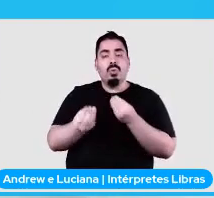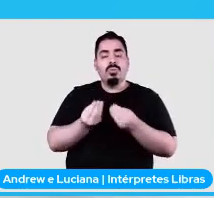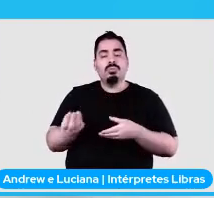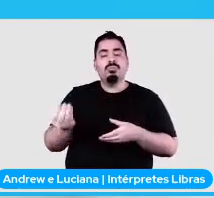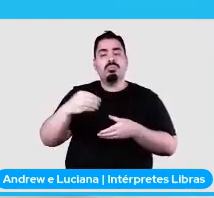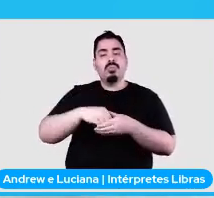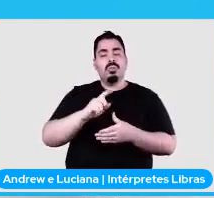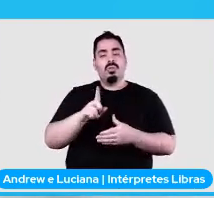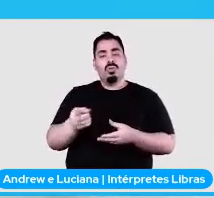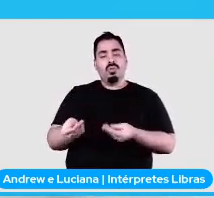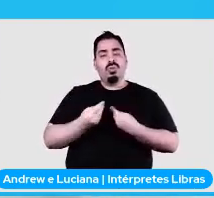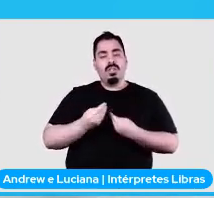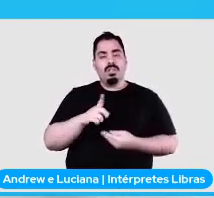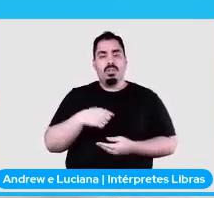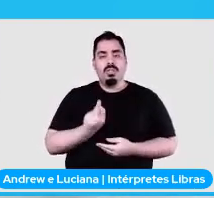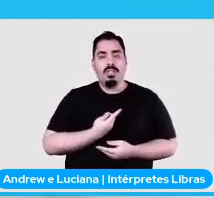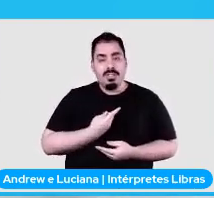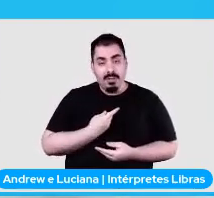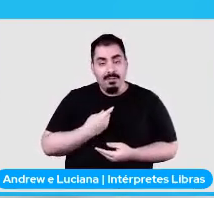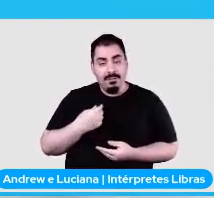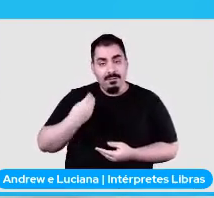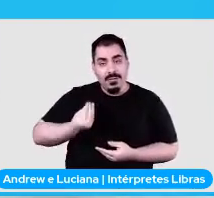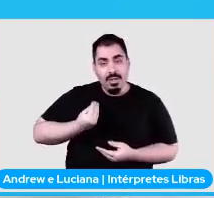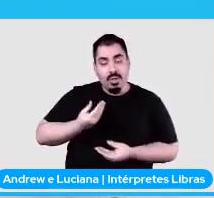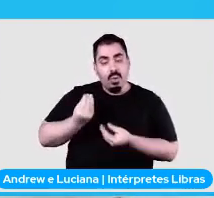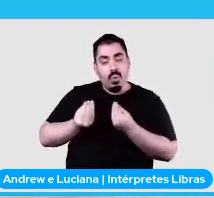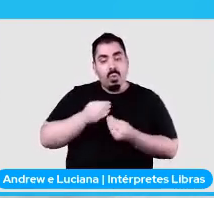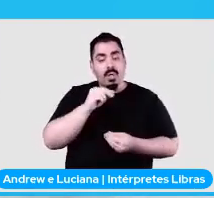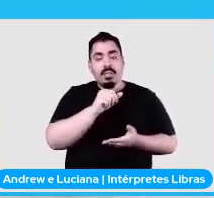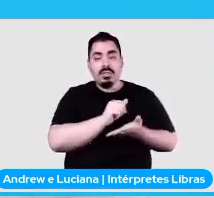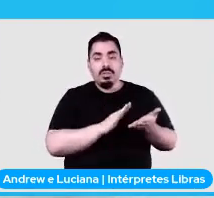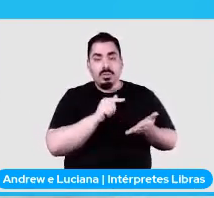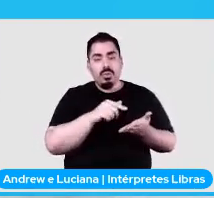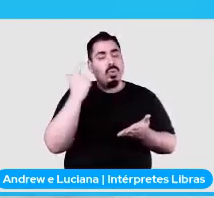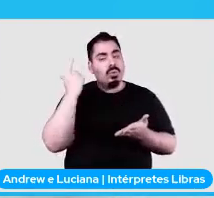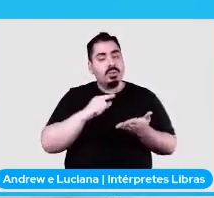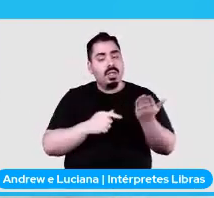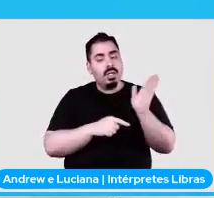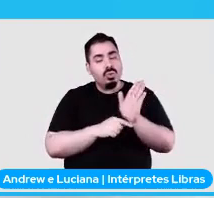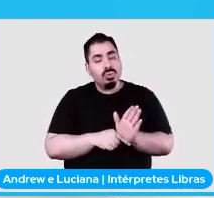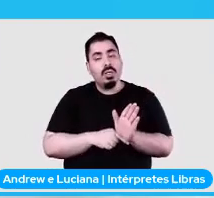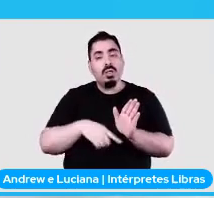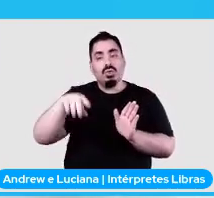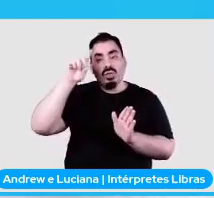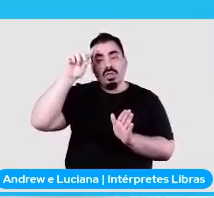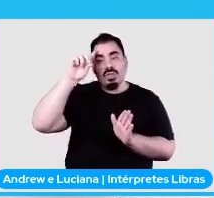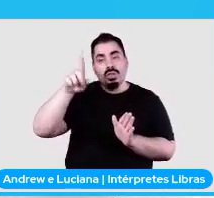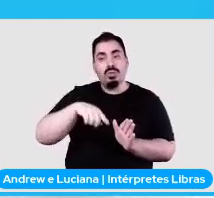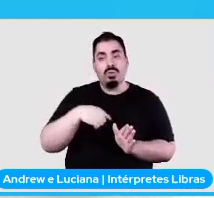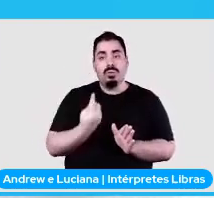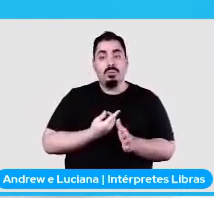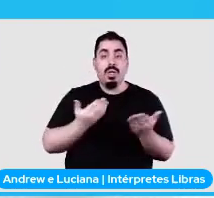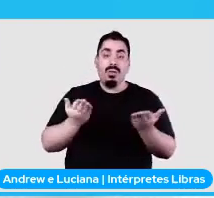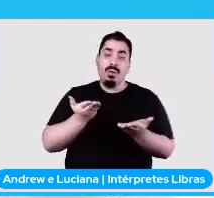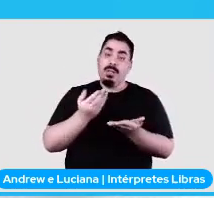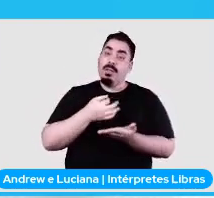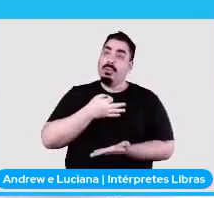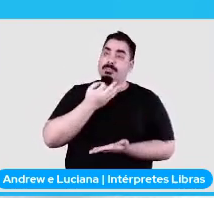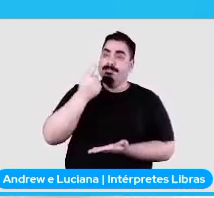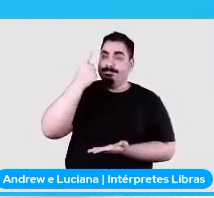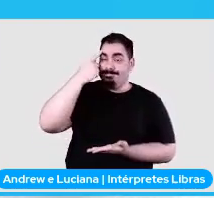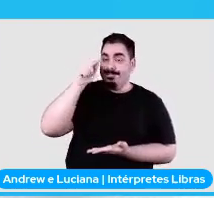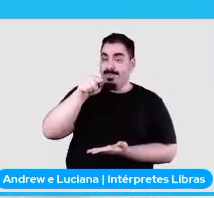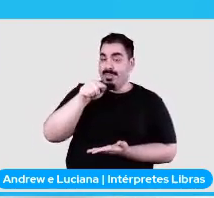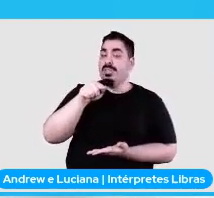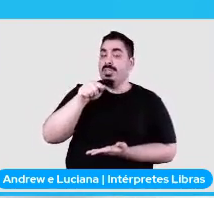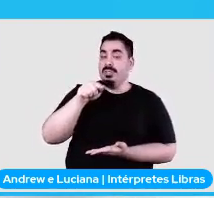essas tarefas podem ajudar nos nossos problemas em dia a dia. E agora você está interessado, eu suponho, e a gente começa a adentrar